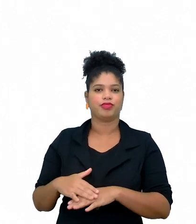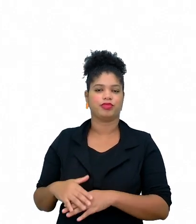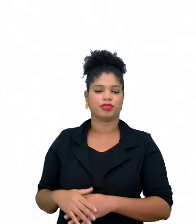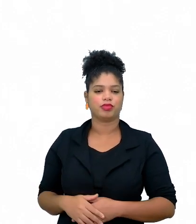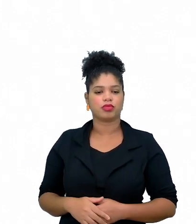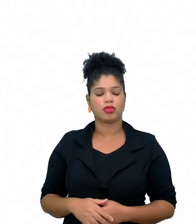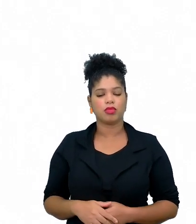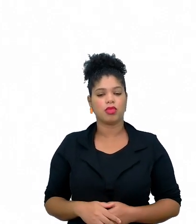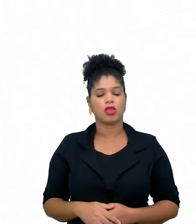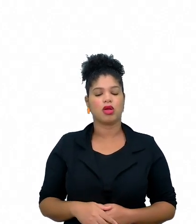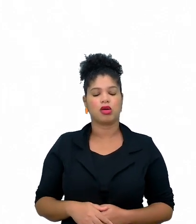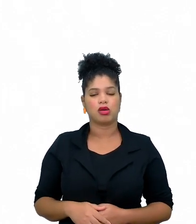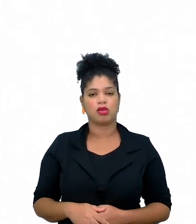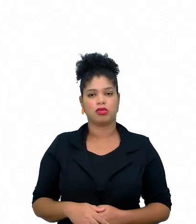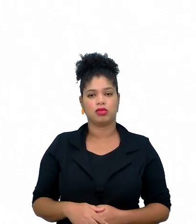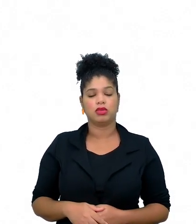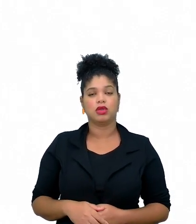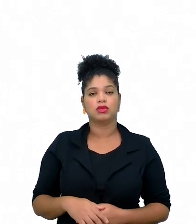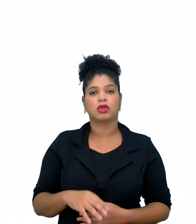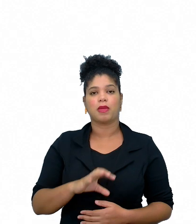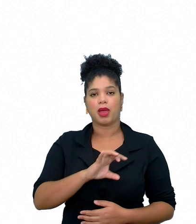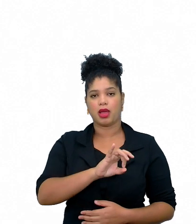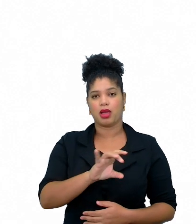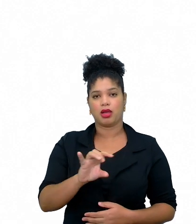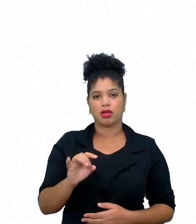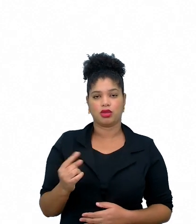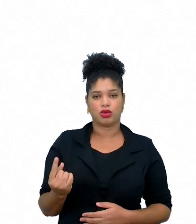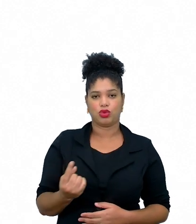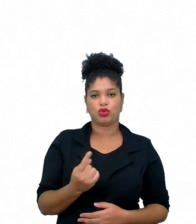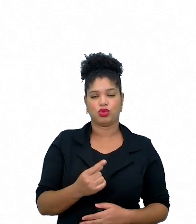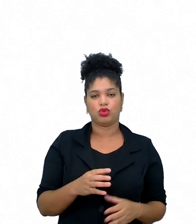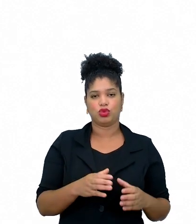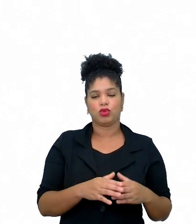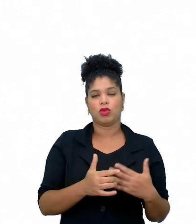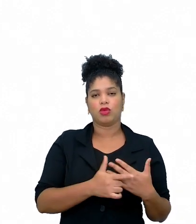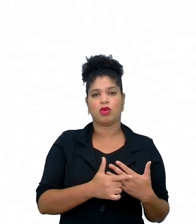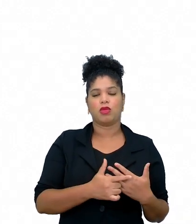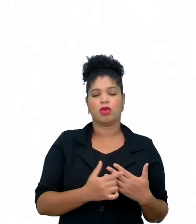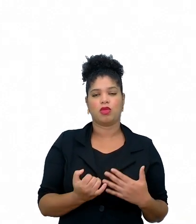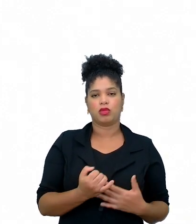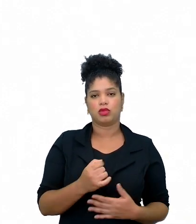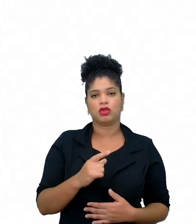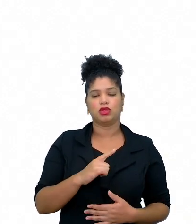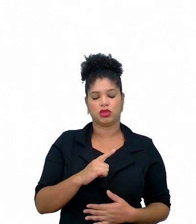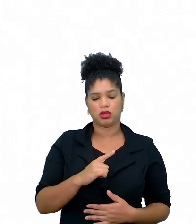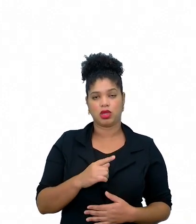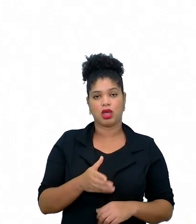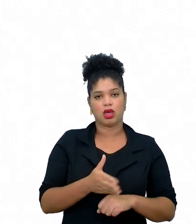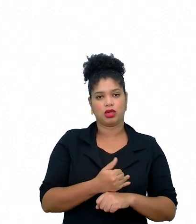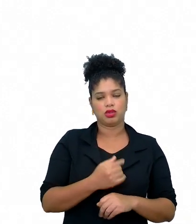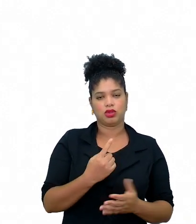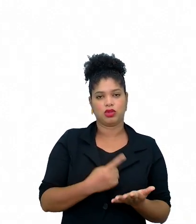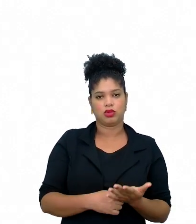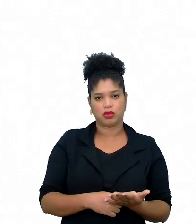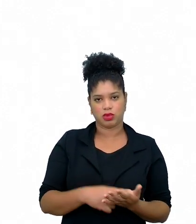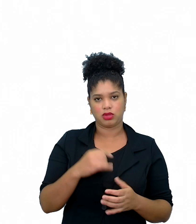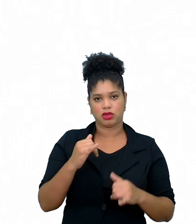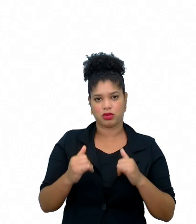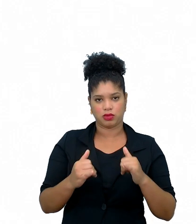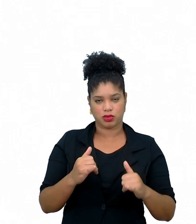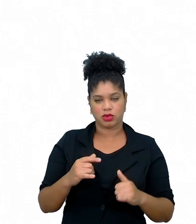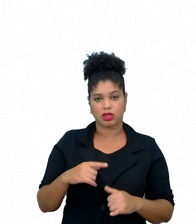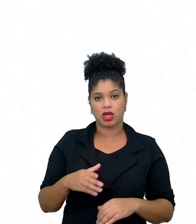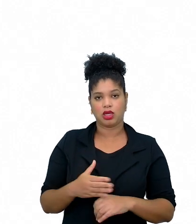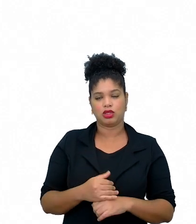existem para cada membro do grupo um papel específico que é determinado e combinado antes do